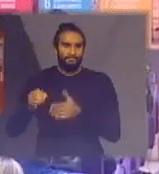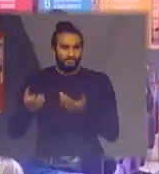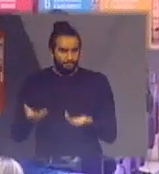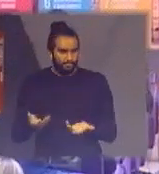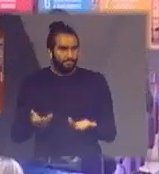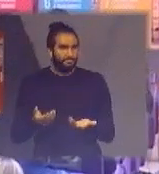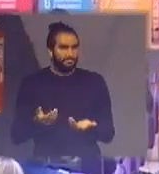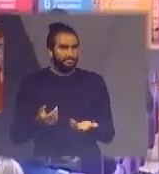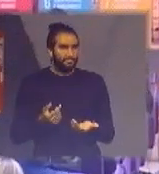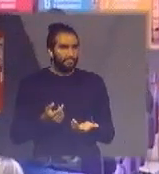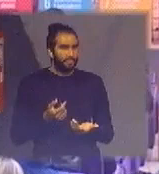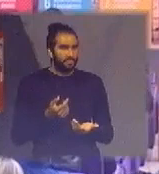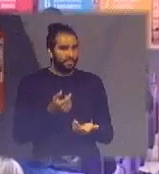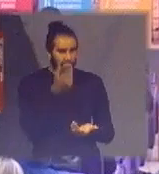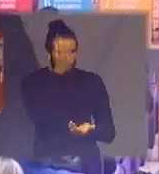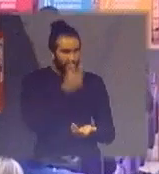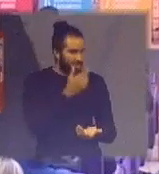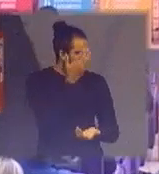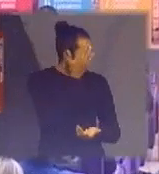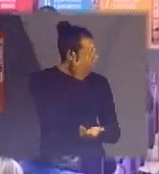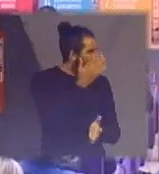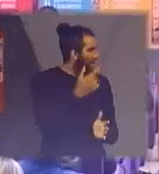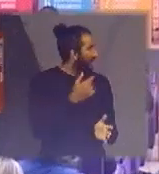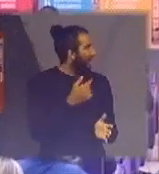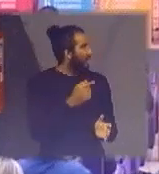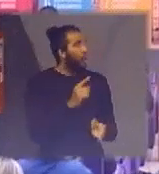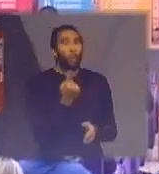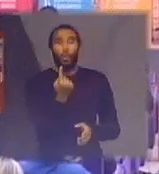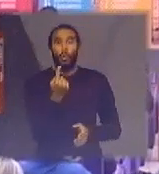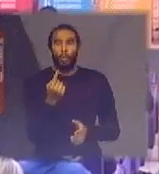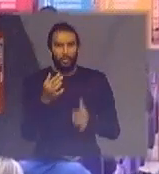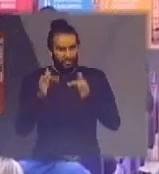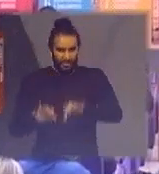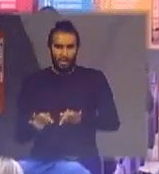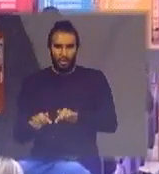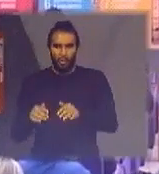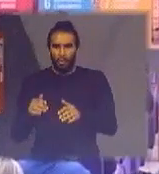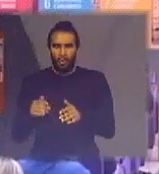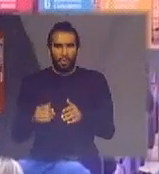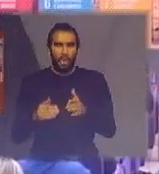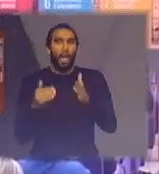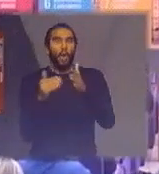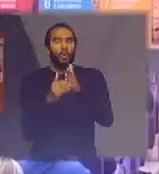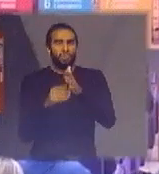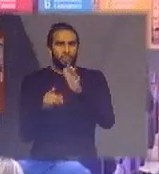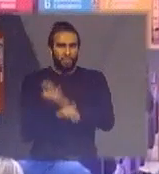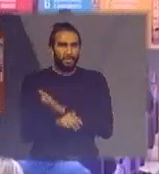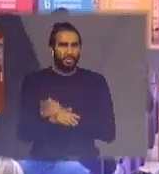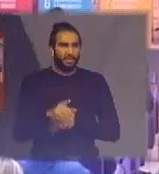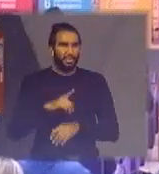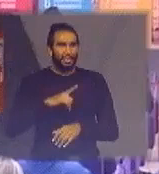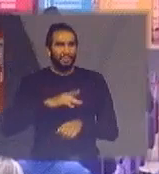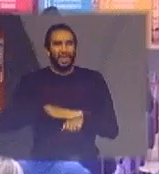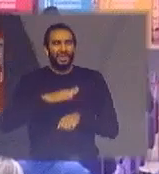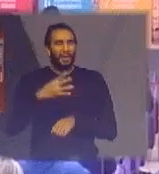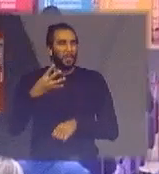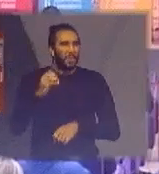eu não sei eu vou me permitir uma última pergunta e aí a tem mais 40 segundos